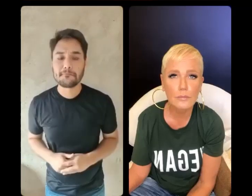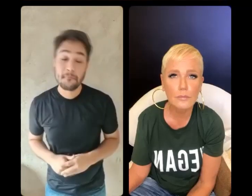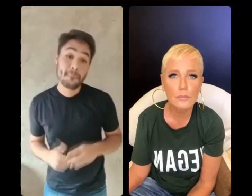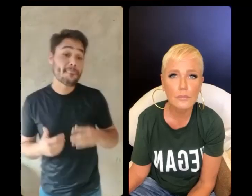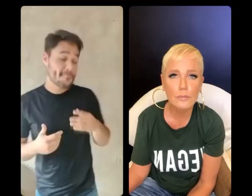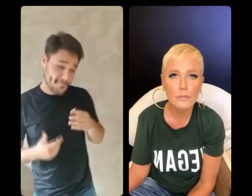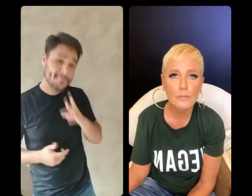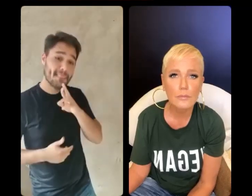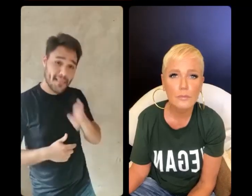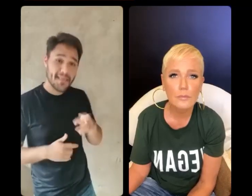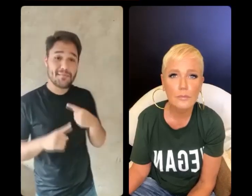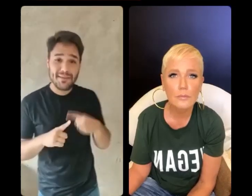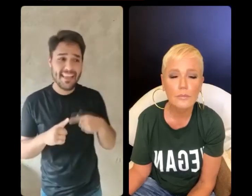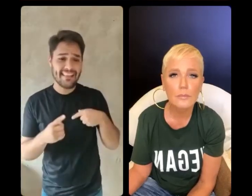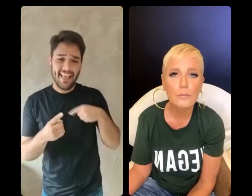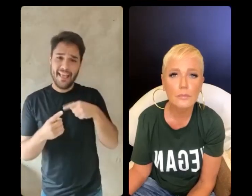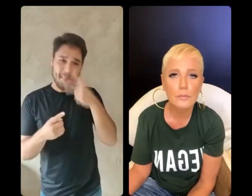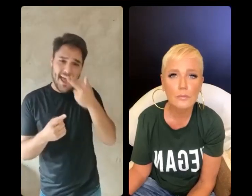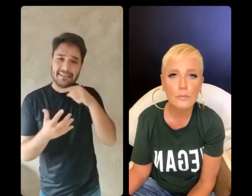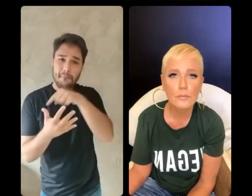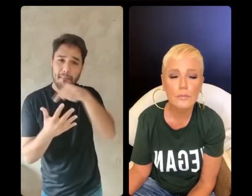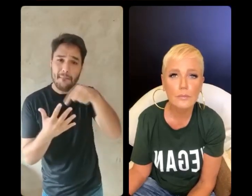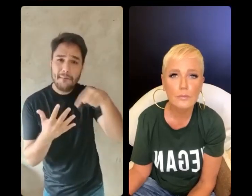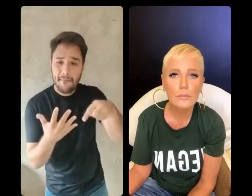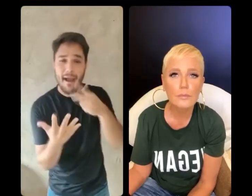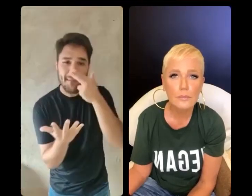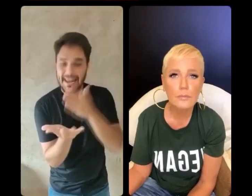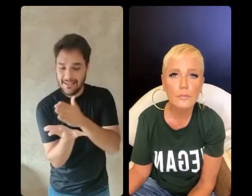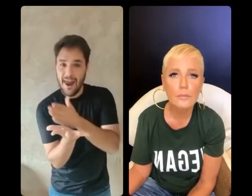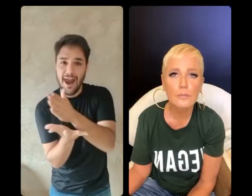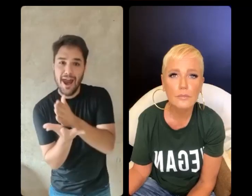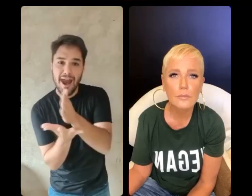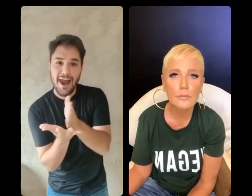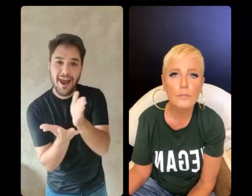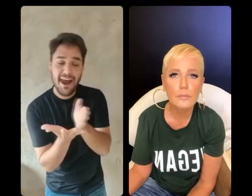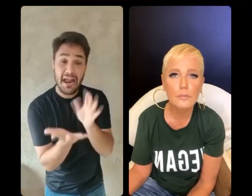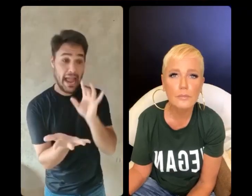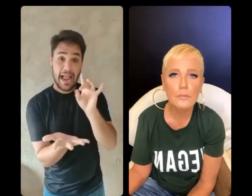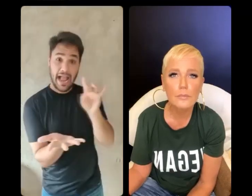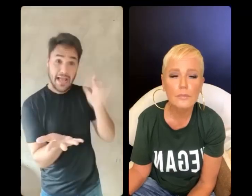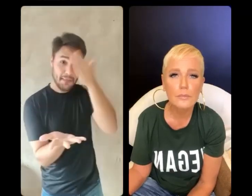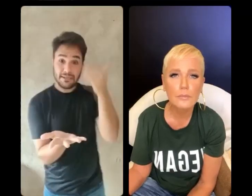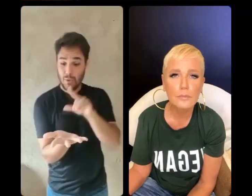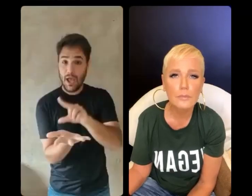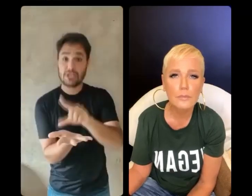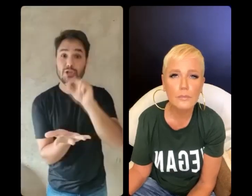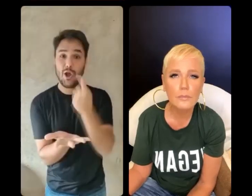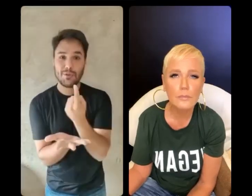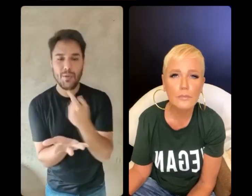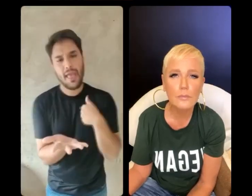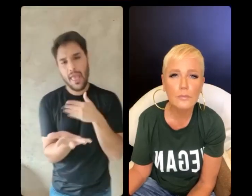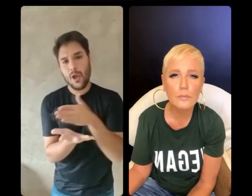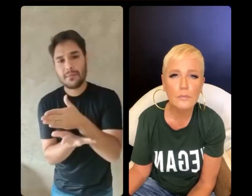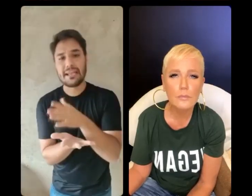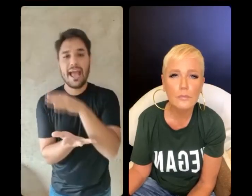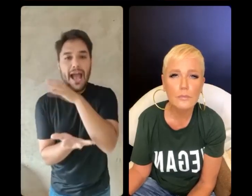sala redonda com várias portas. Cada um entra ali por uma porta, né? Cada um vai entrando por uma porta. Ah, comecei pelos animais, eu comecei pelo